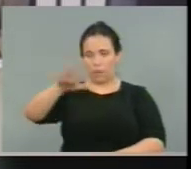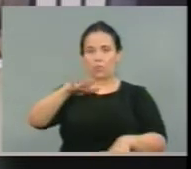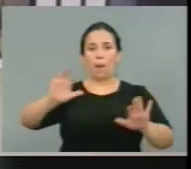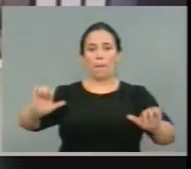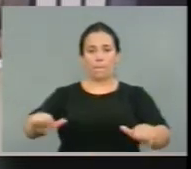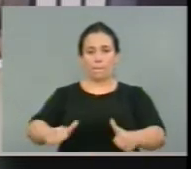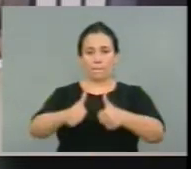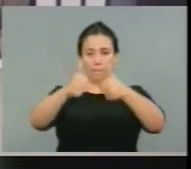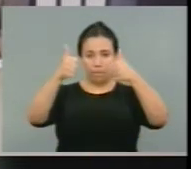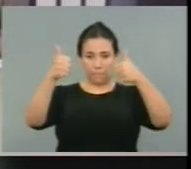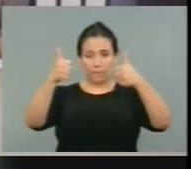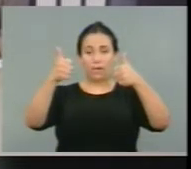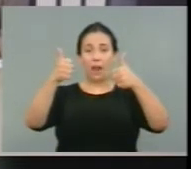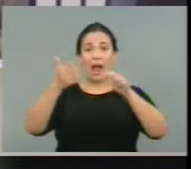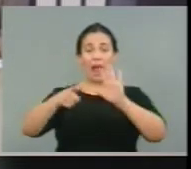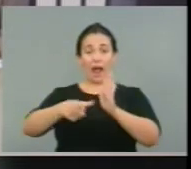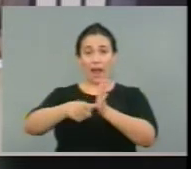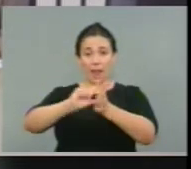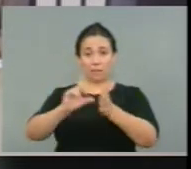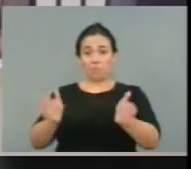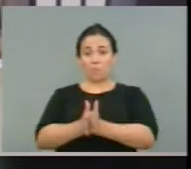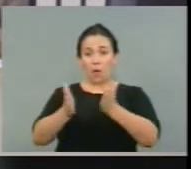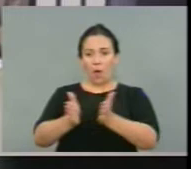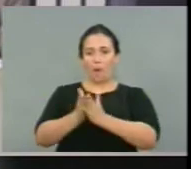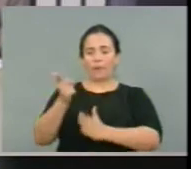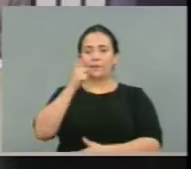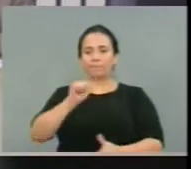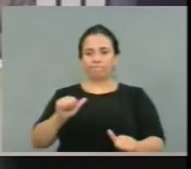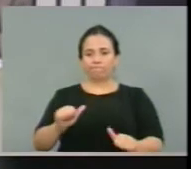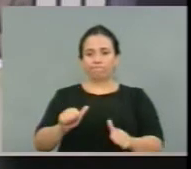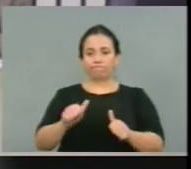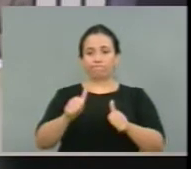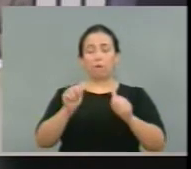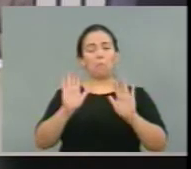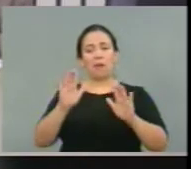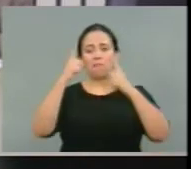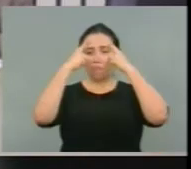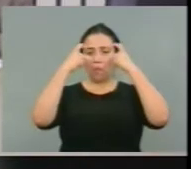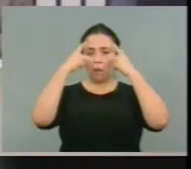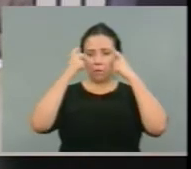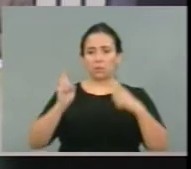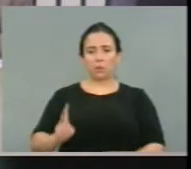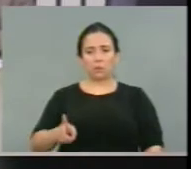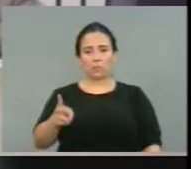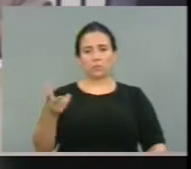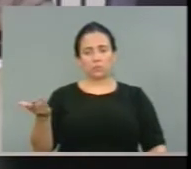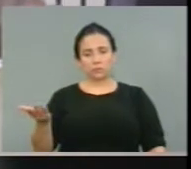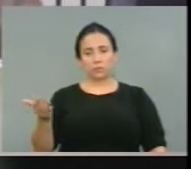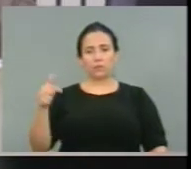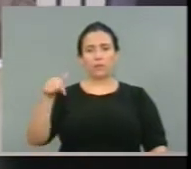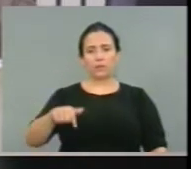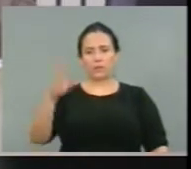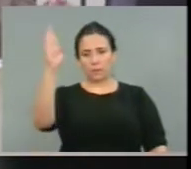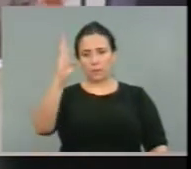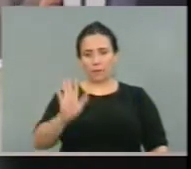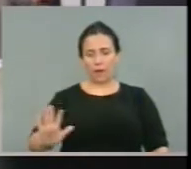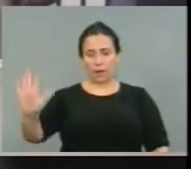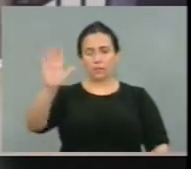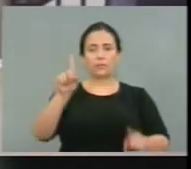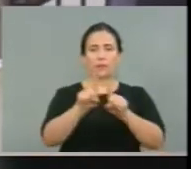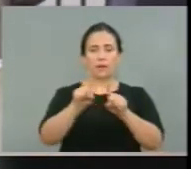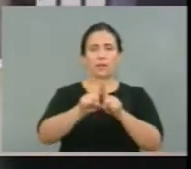milhões que saíram da miséria até 2014, a violência aumentou. E no Brasil, foi em toda a América Latina.